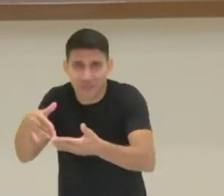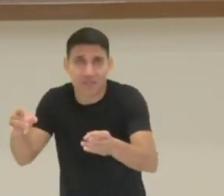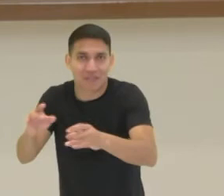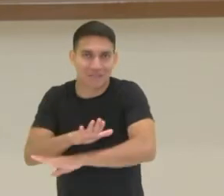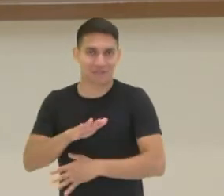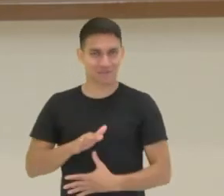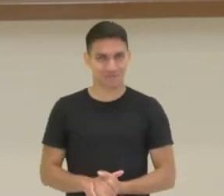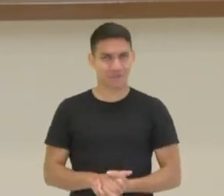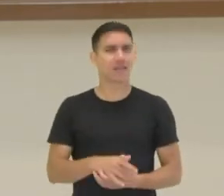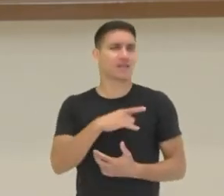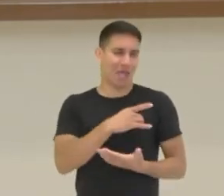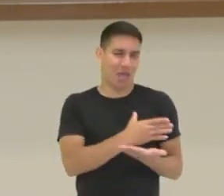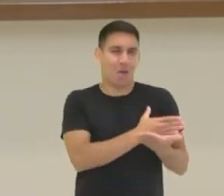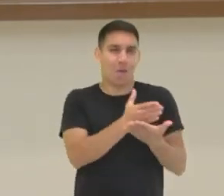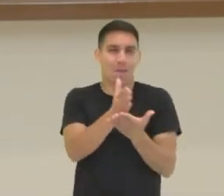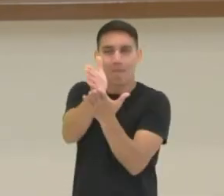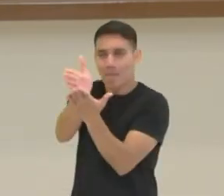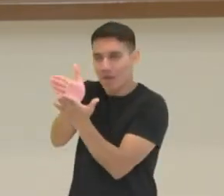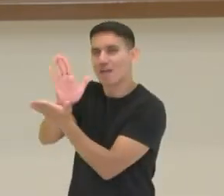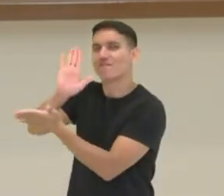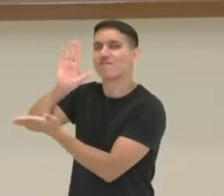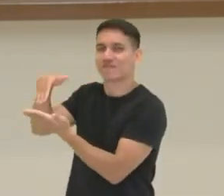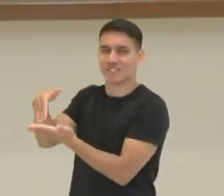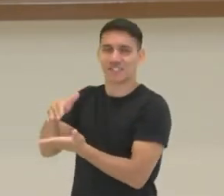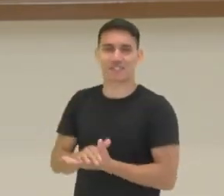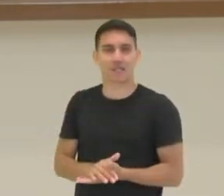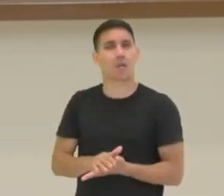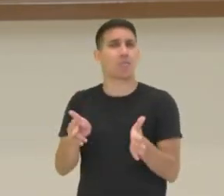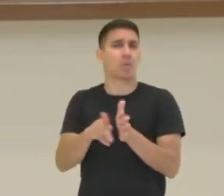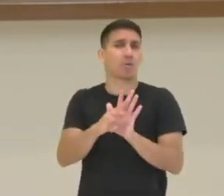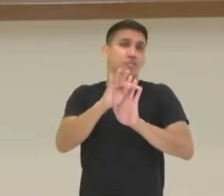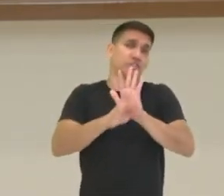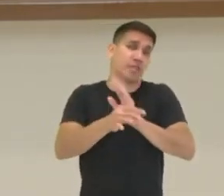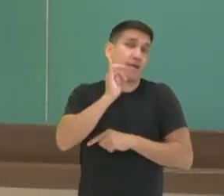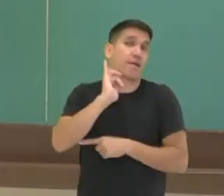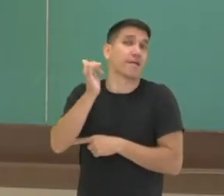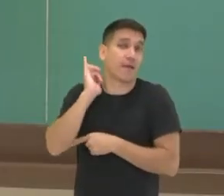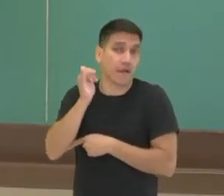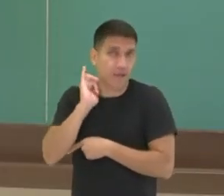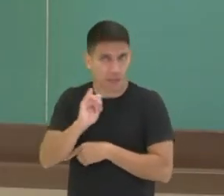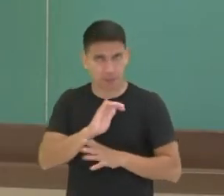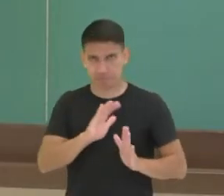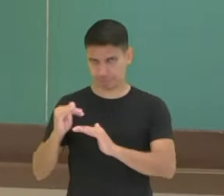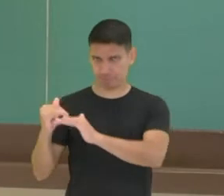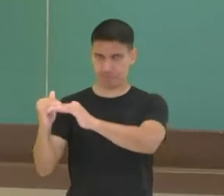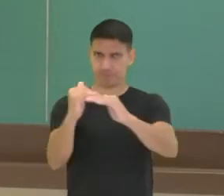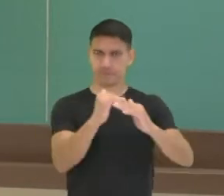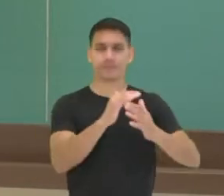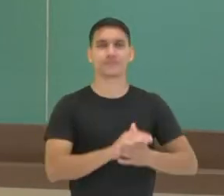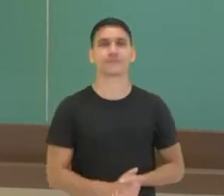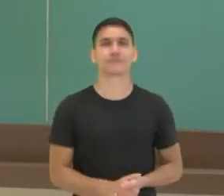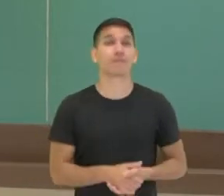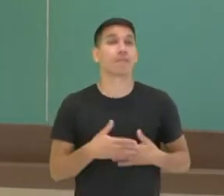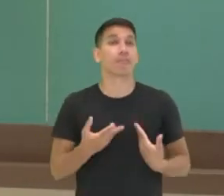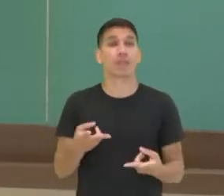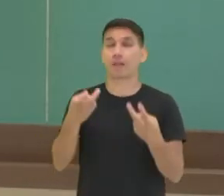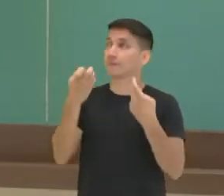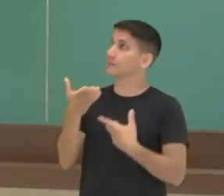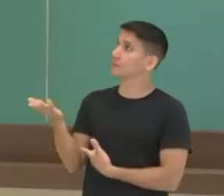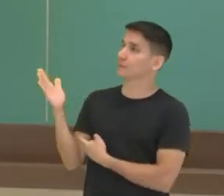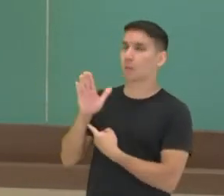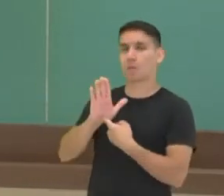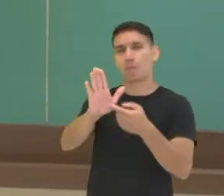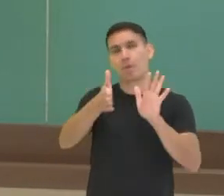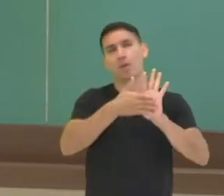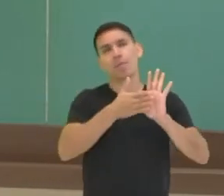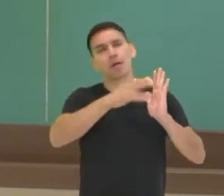ela tem ali o começo, meio e fim como um texto narrativo. Segue aí esse padrão. Então veja, trouxemos uma para